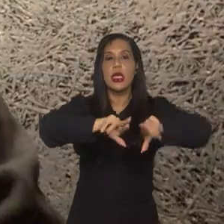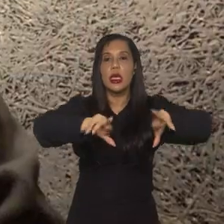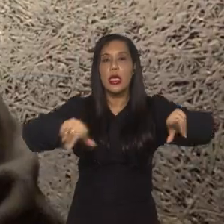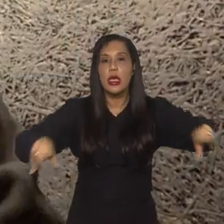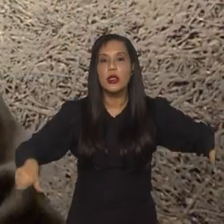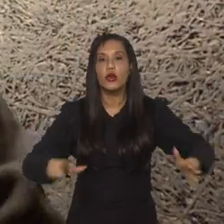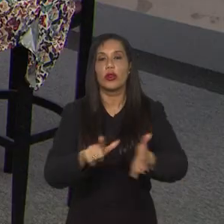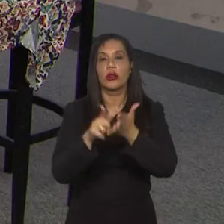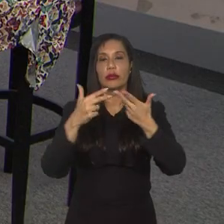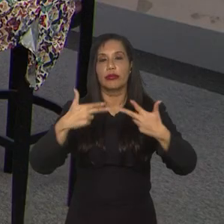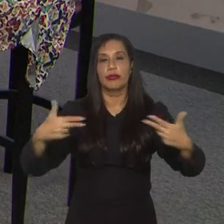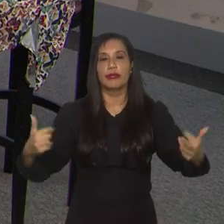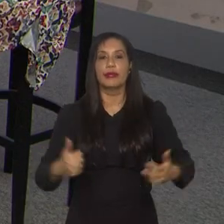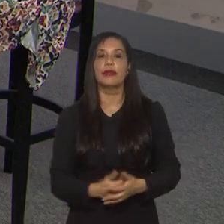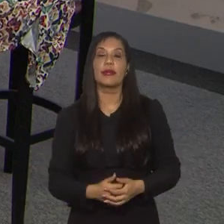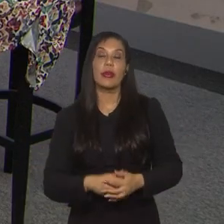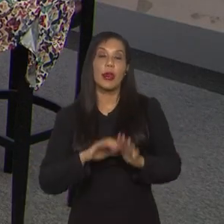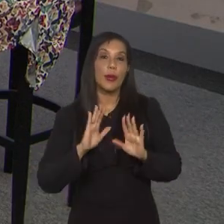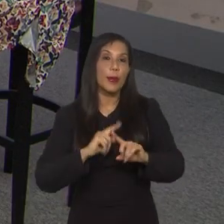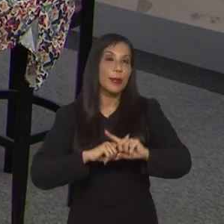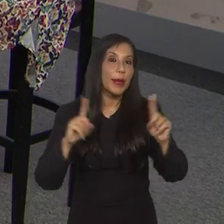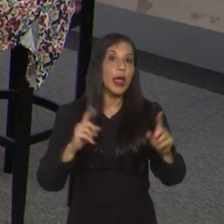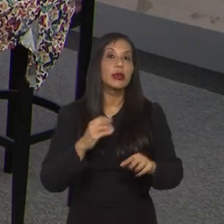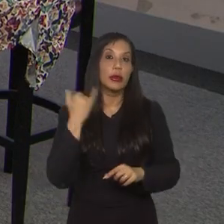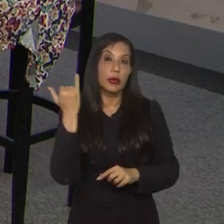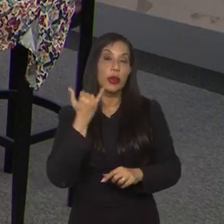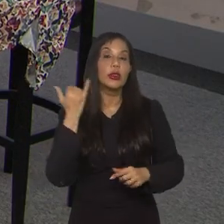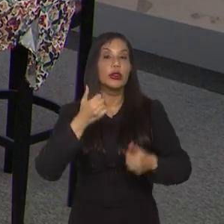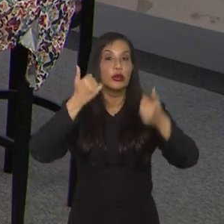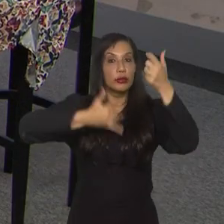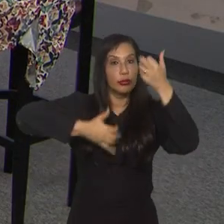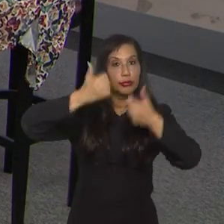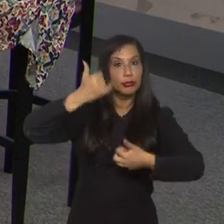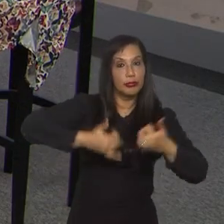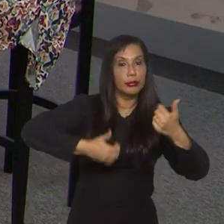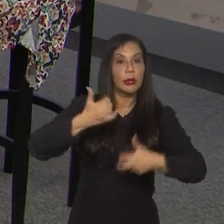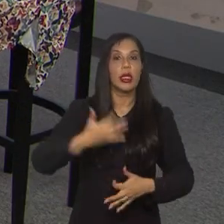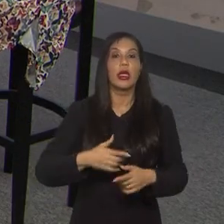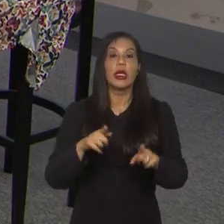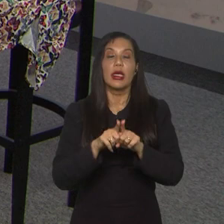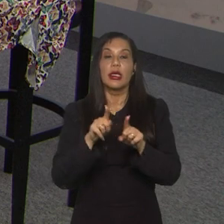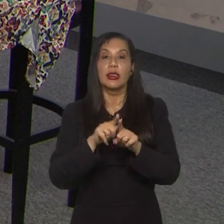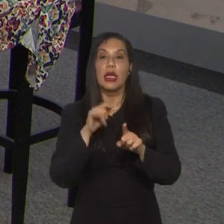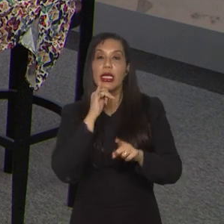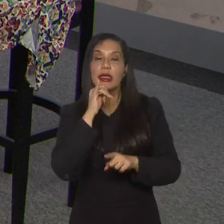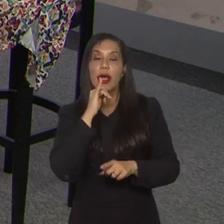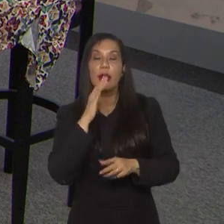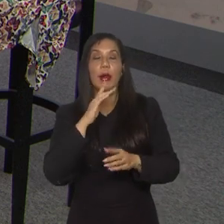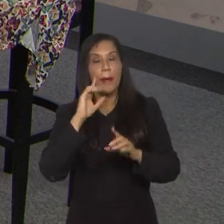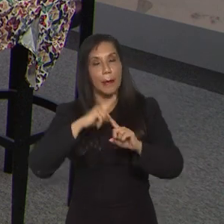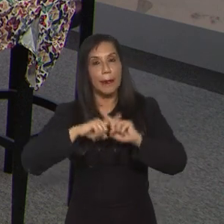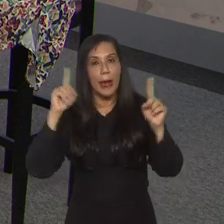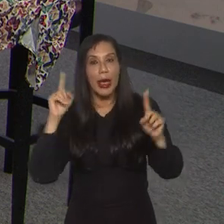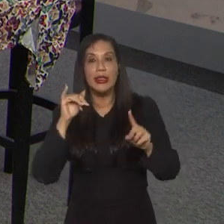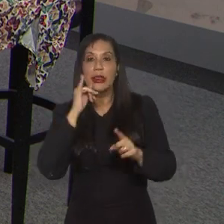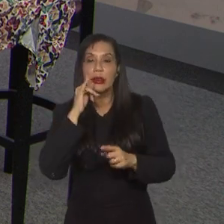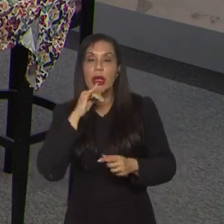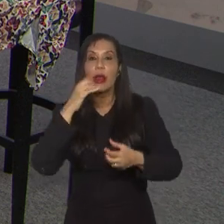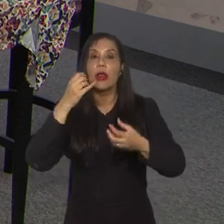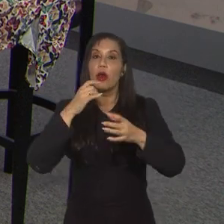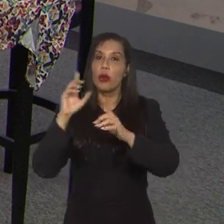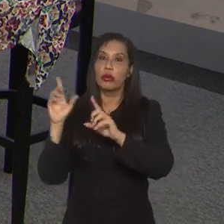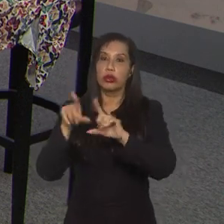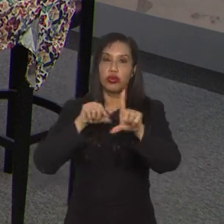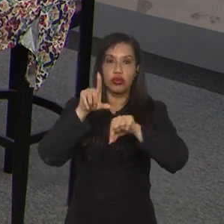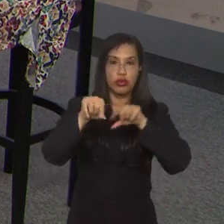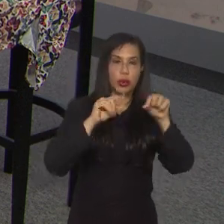modalidade há mais tempo. Bom ponto de vista, Lincoln, é legal, essa coisa de a gente está olhando bem pelo copo cheio, mas de fato o copo está bem cheio mesmo,